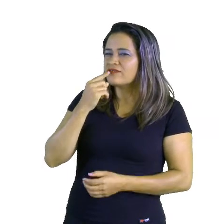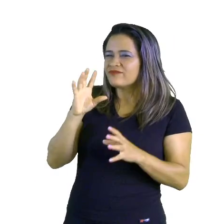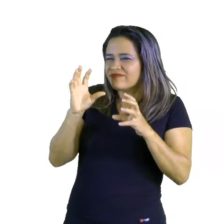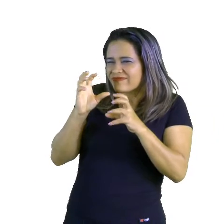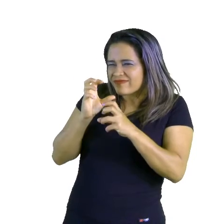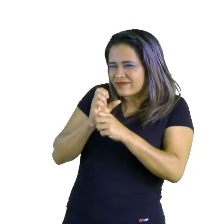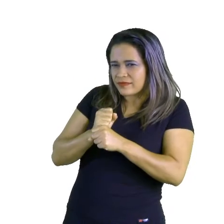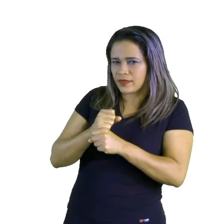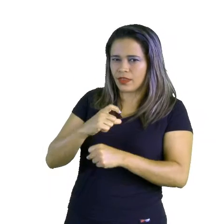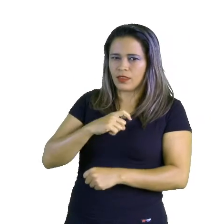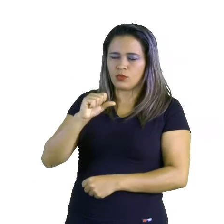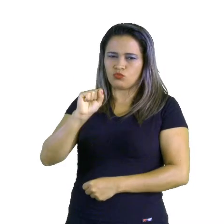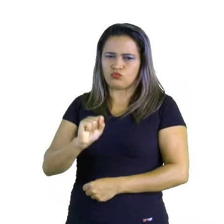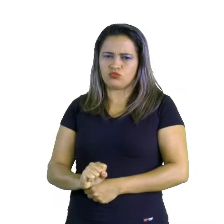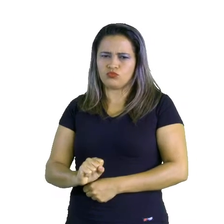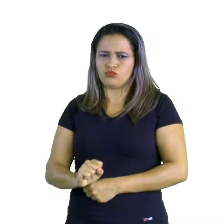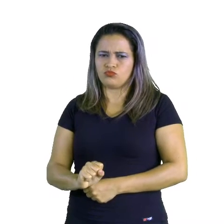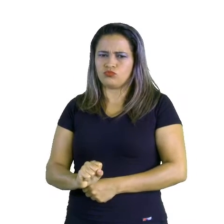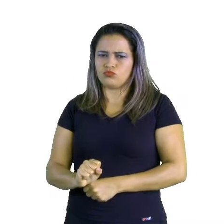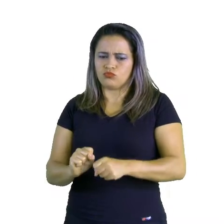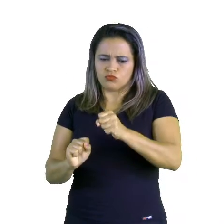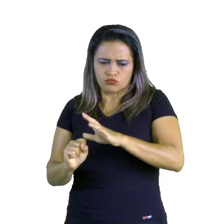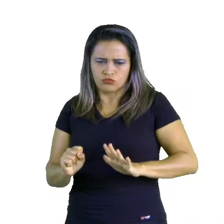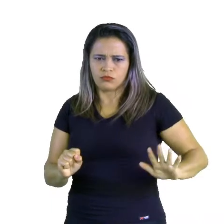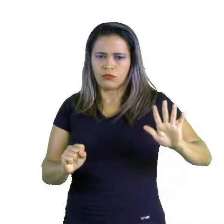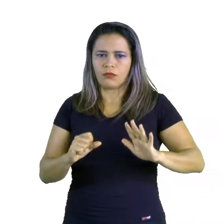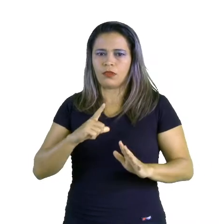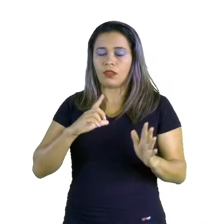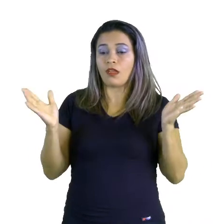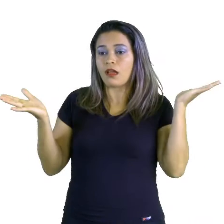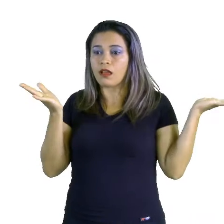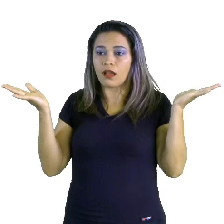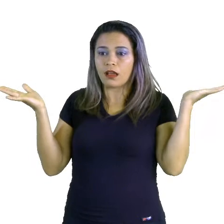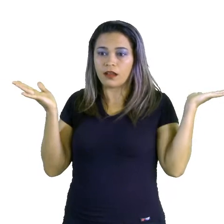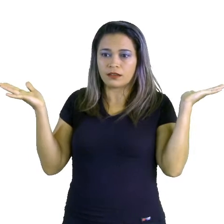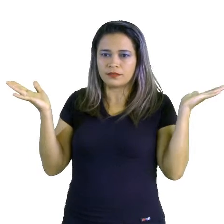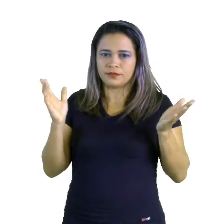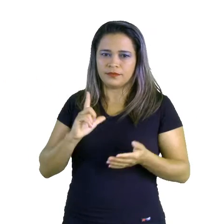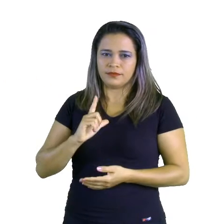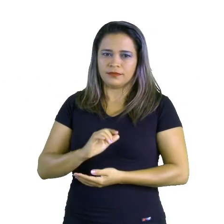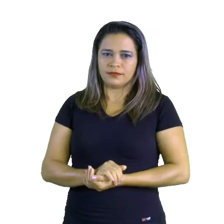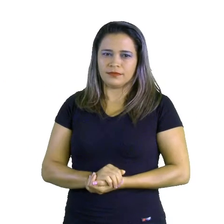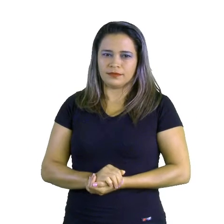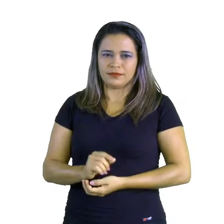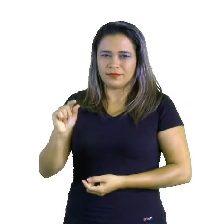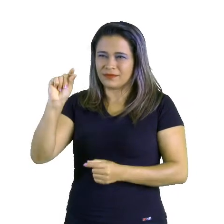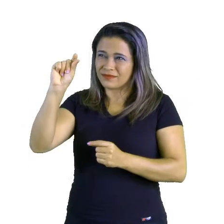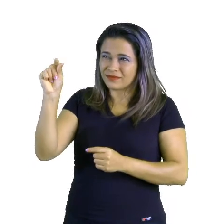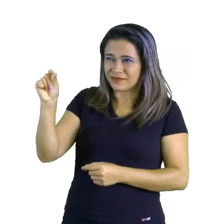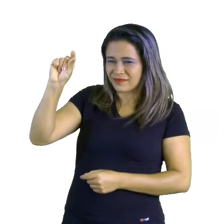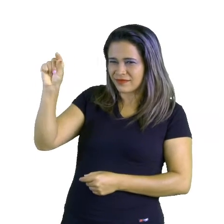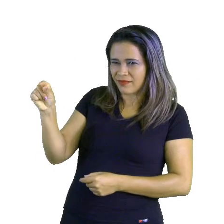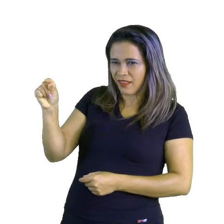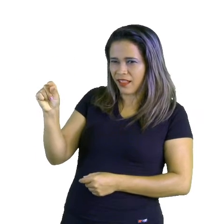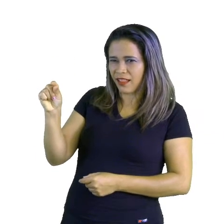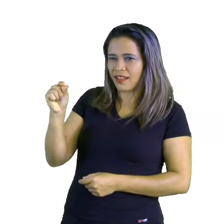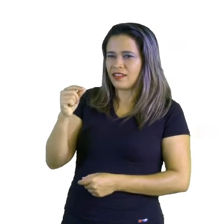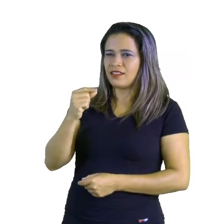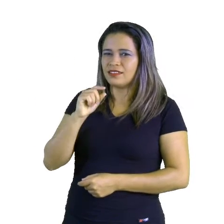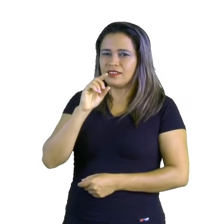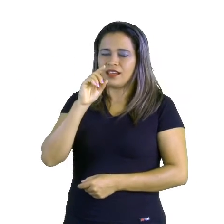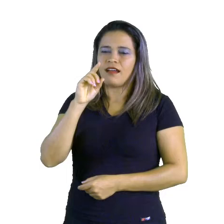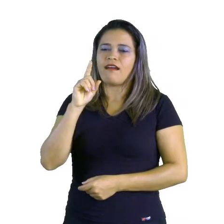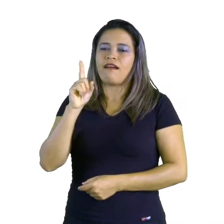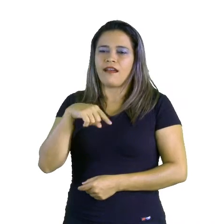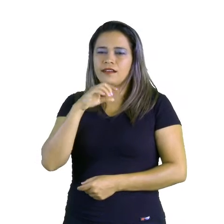sudoeste asiático, que é onde tem a Tailândia. E no extremo oriente, é a que está de laranjado, que é onde está